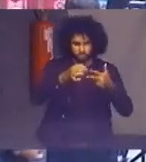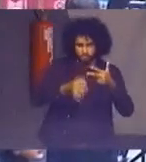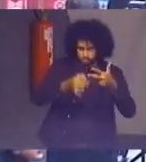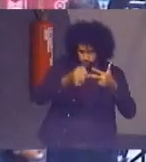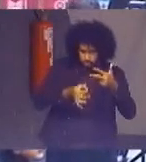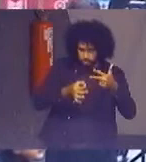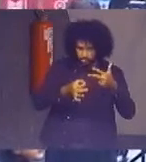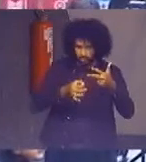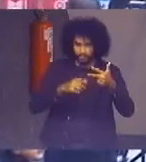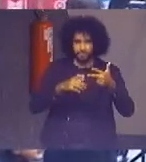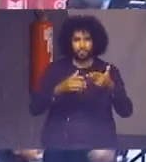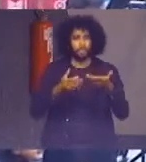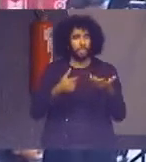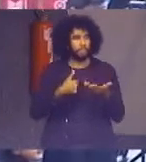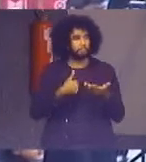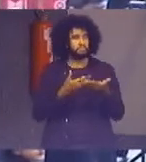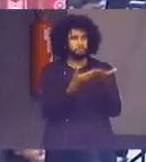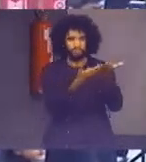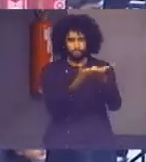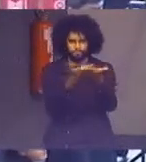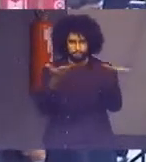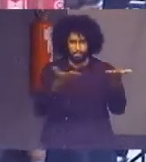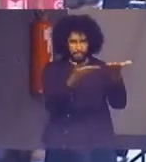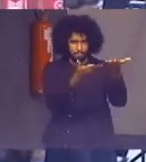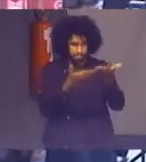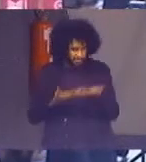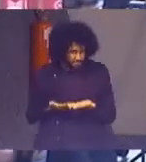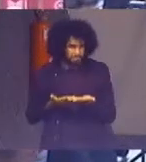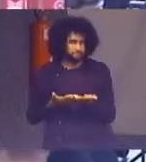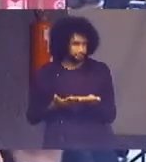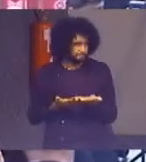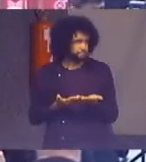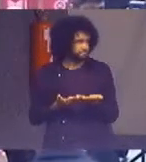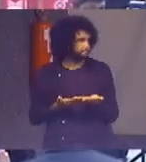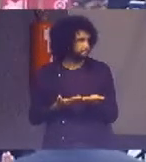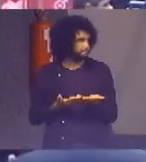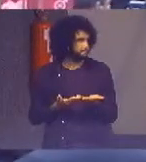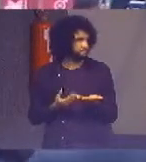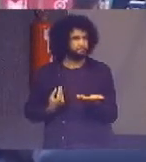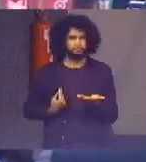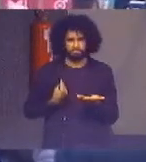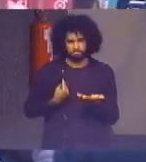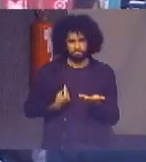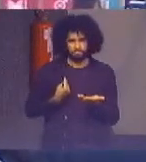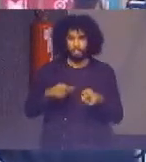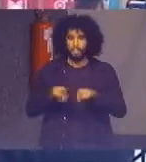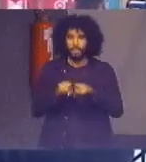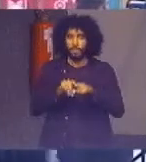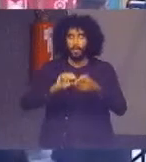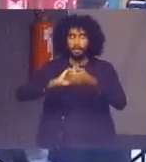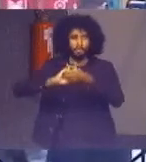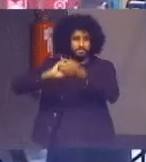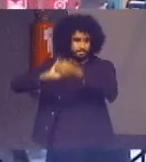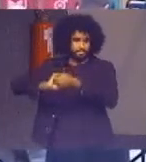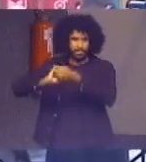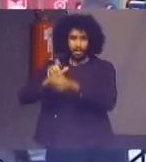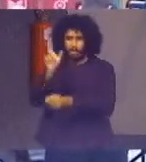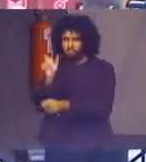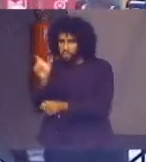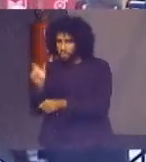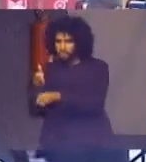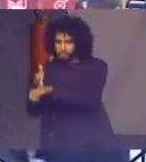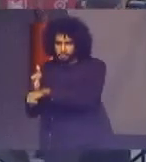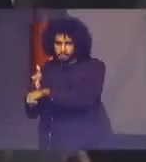dou as boas-vindas a todos os participantes. Cumprimento os organizadores do evento